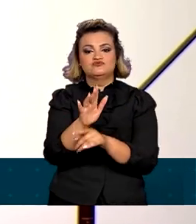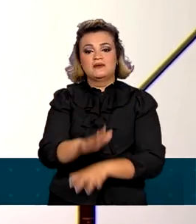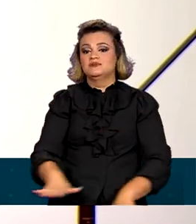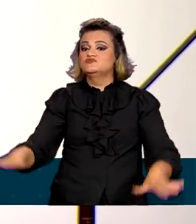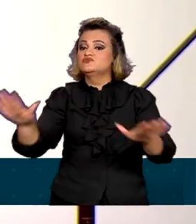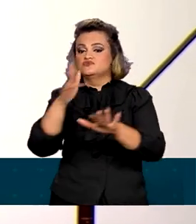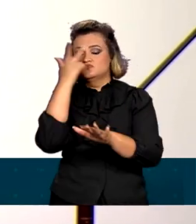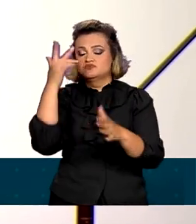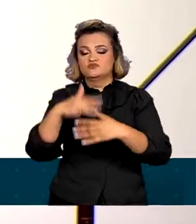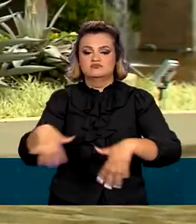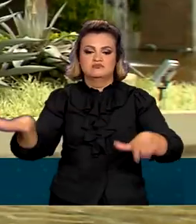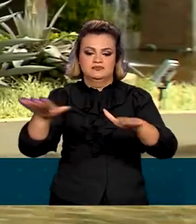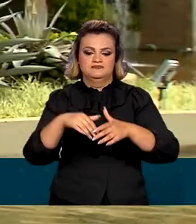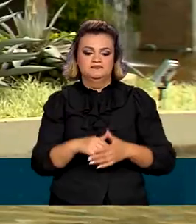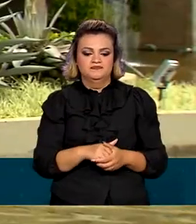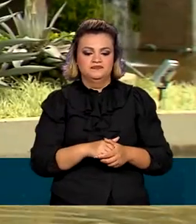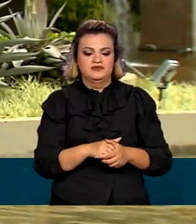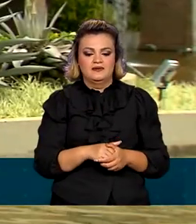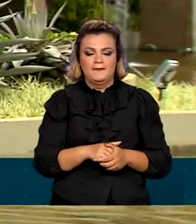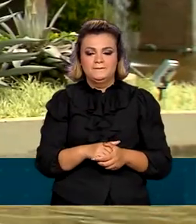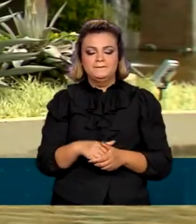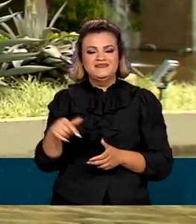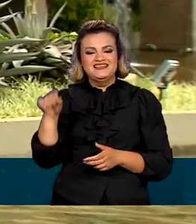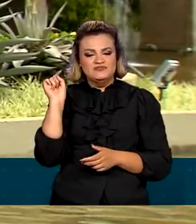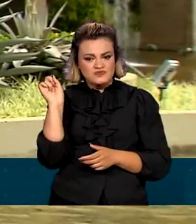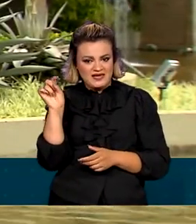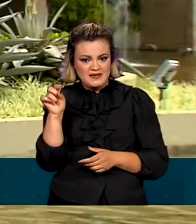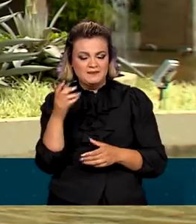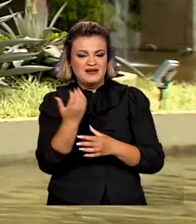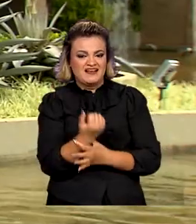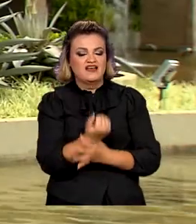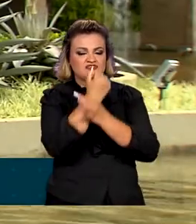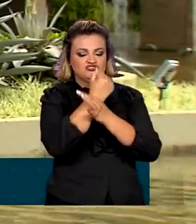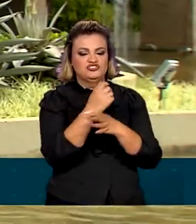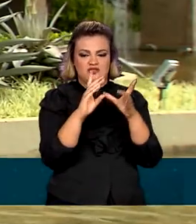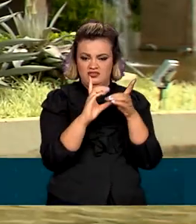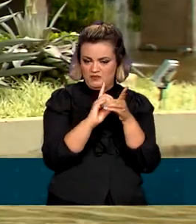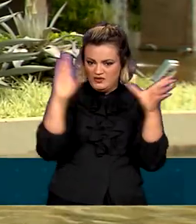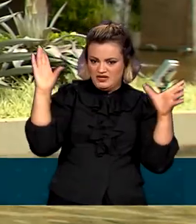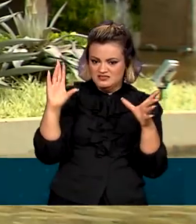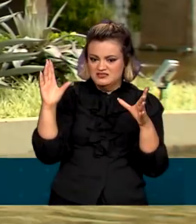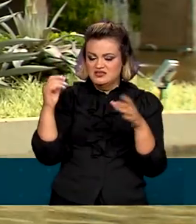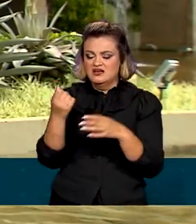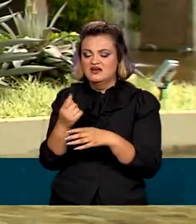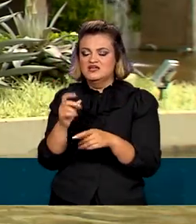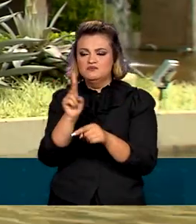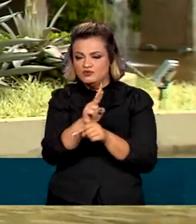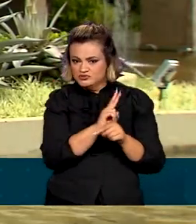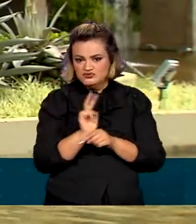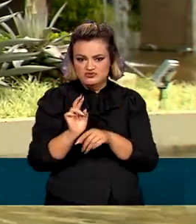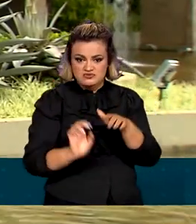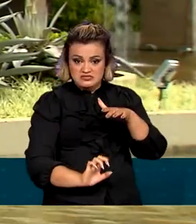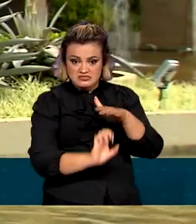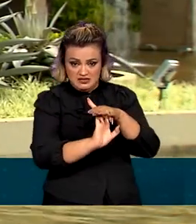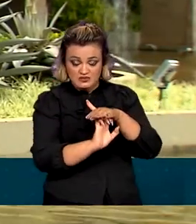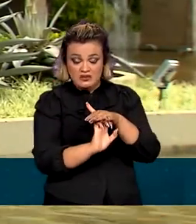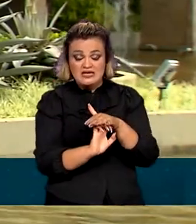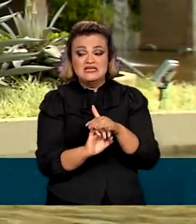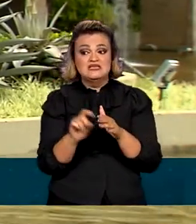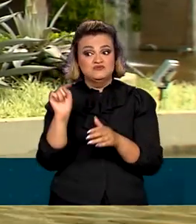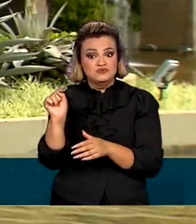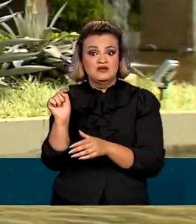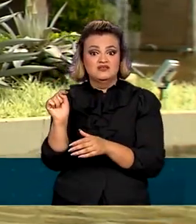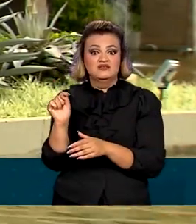pessoas que participaram dela. A operação de garantia da democracia e preservação do Estado de Direito é considerada a